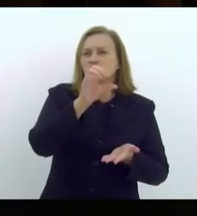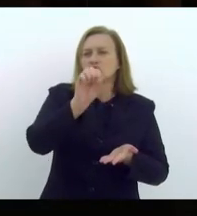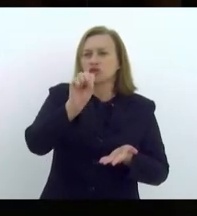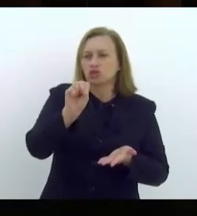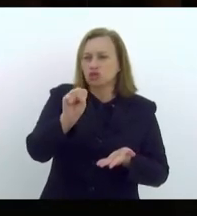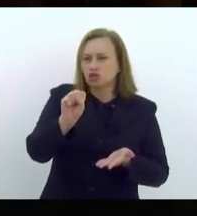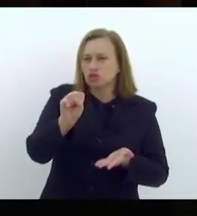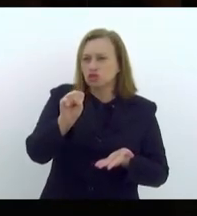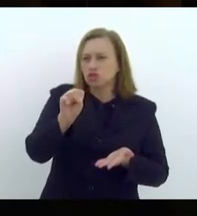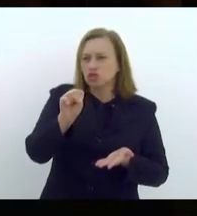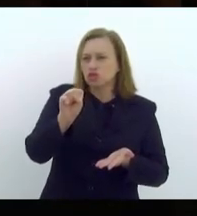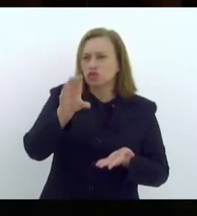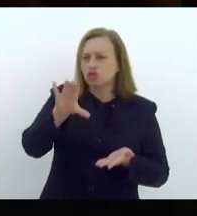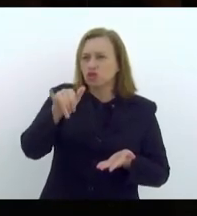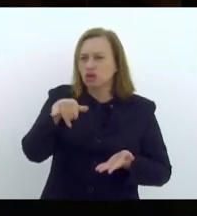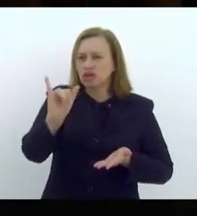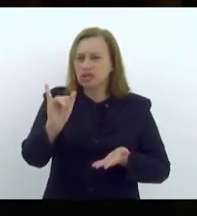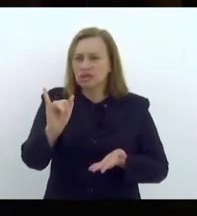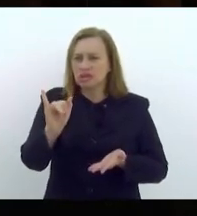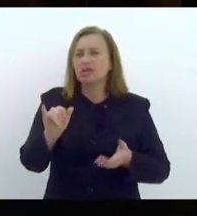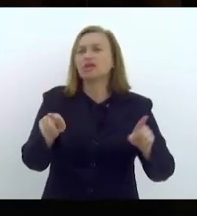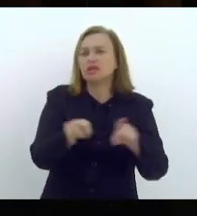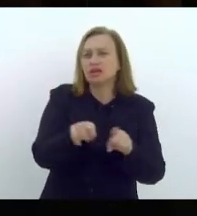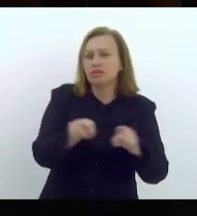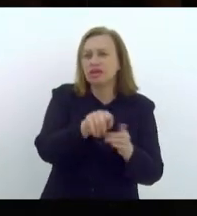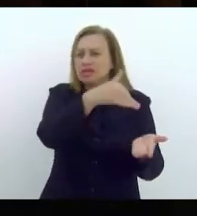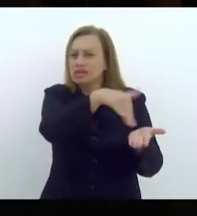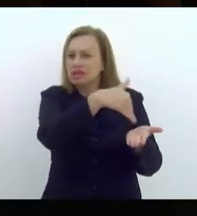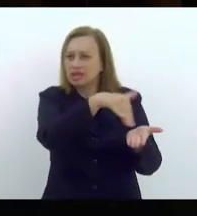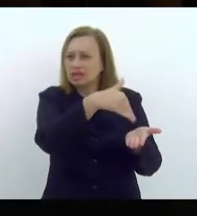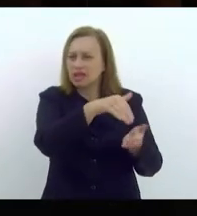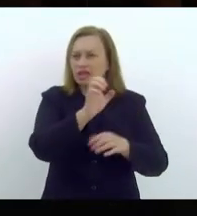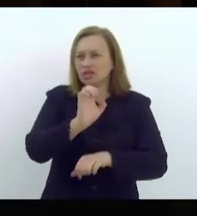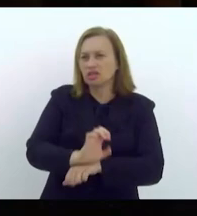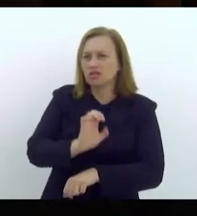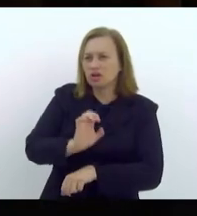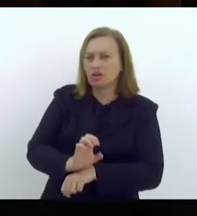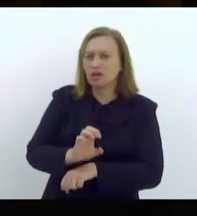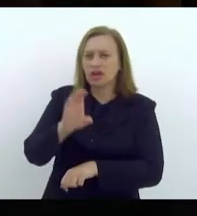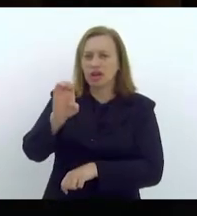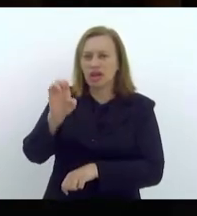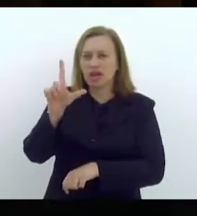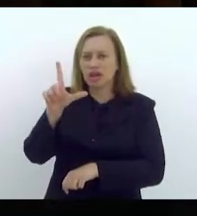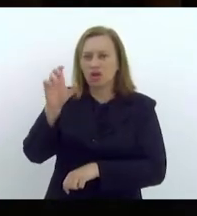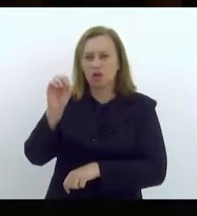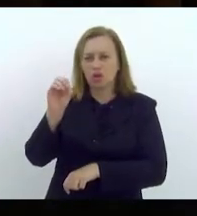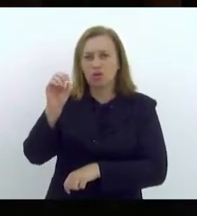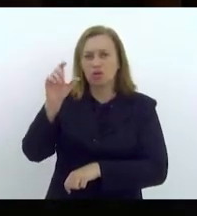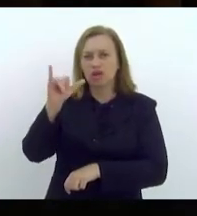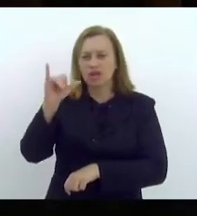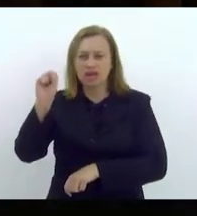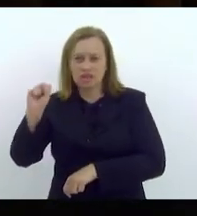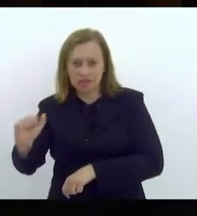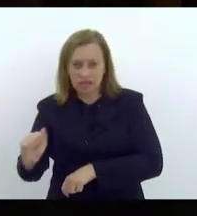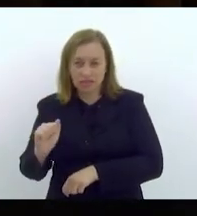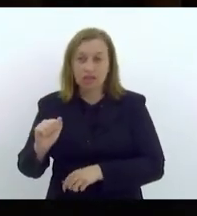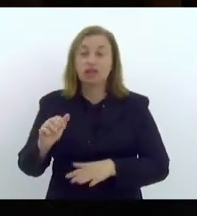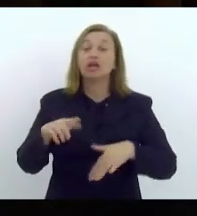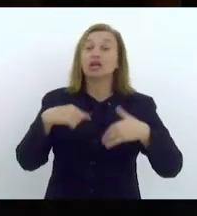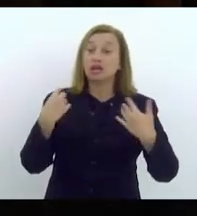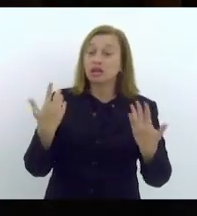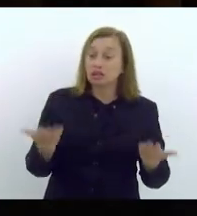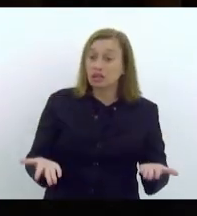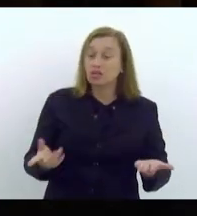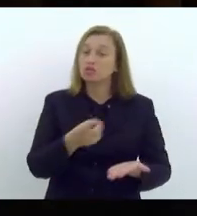como também à Secretária Estadual de Mulheres, senhora Heloísa. Então, temos feito essa triangulação